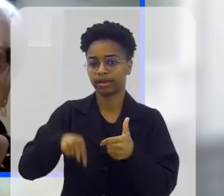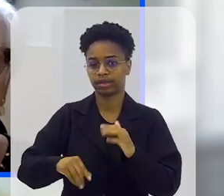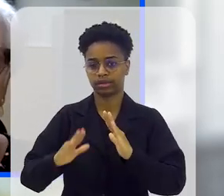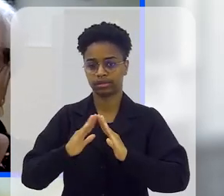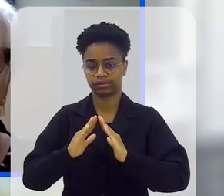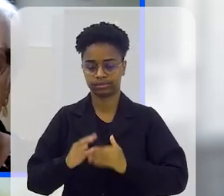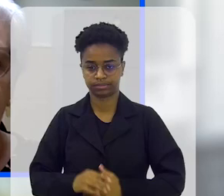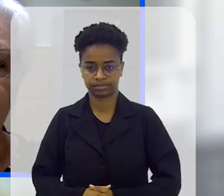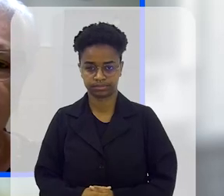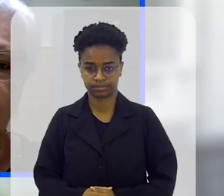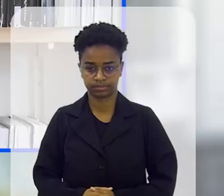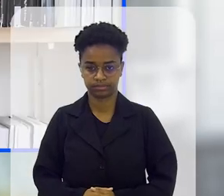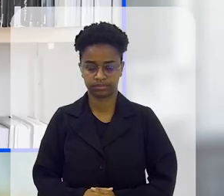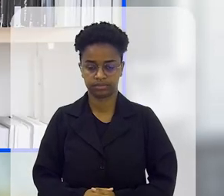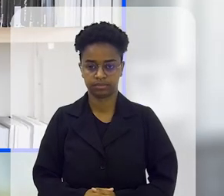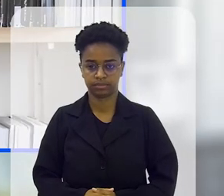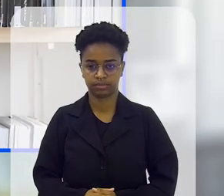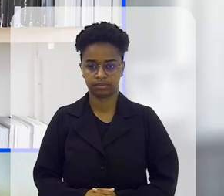aqui na casa.